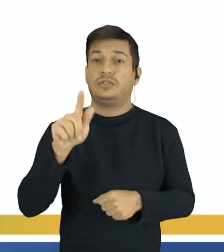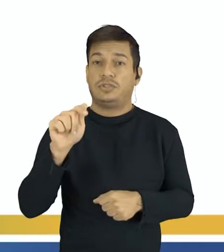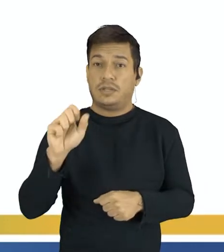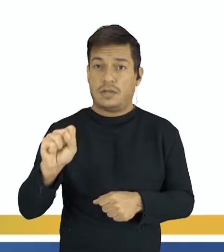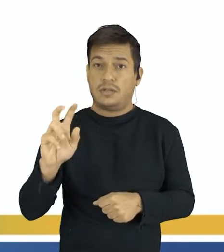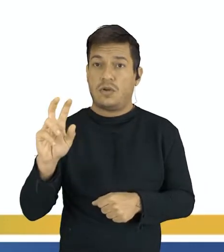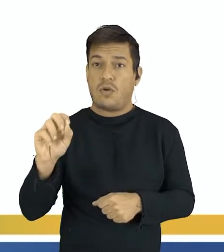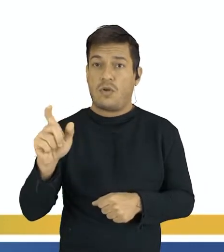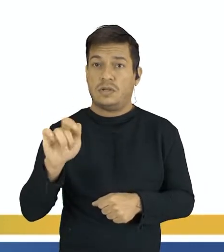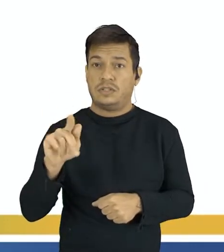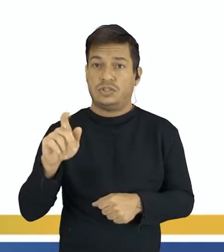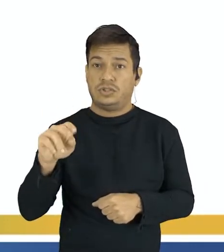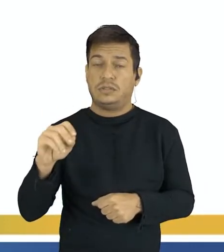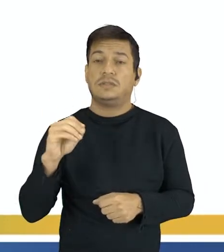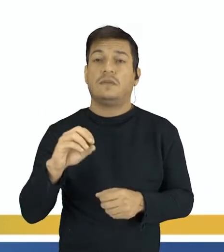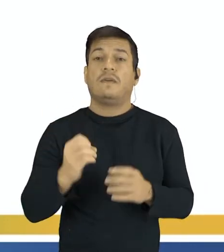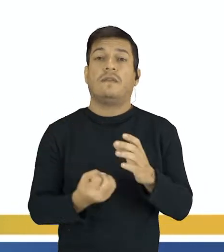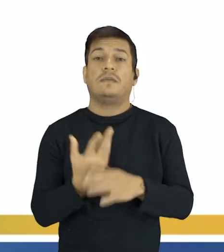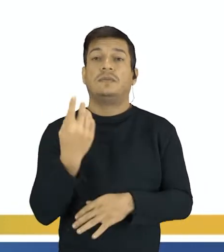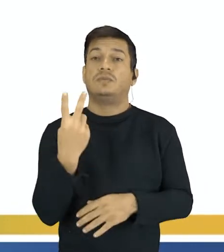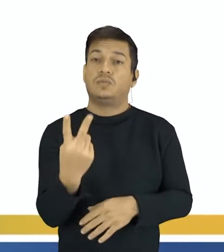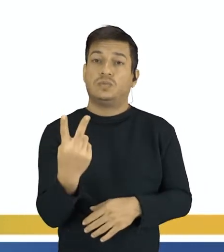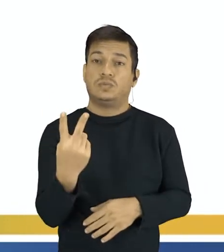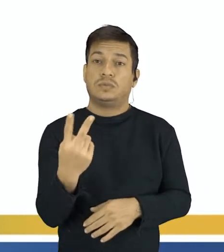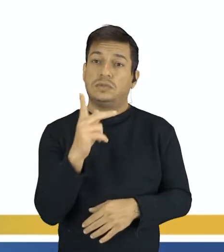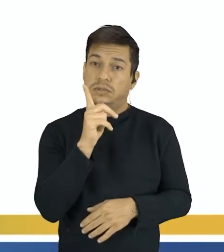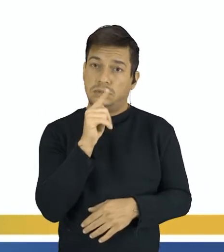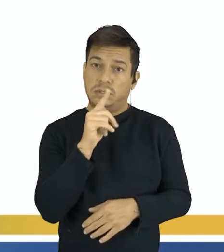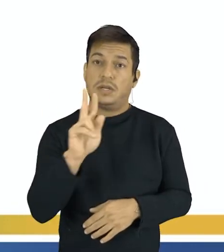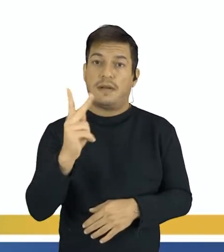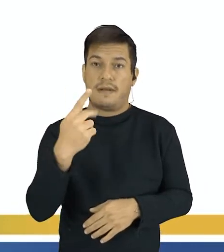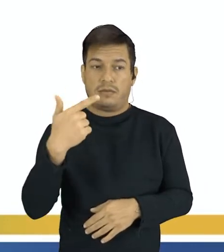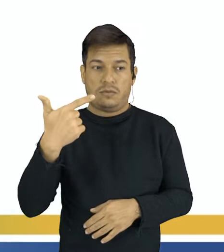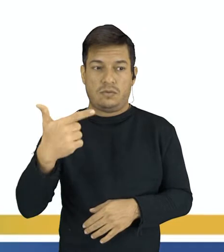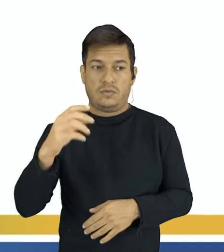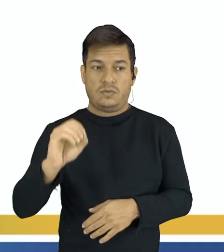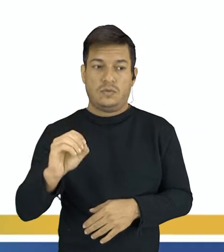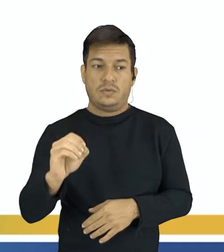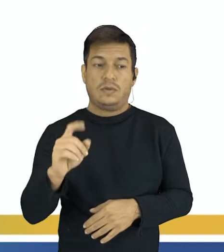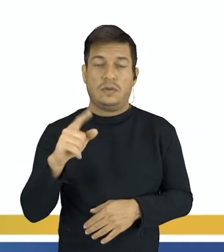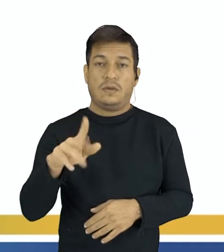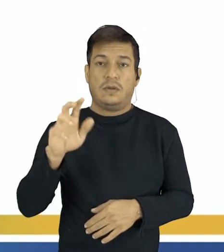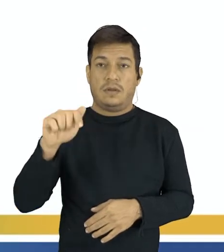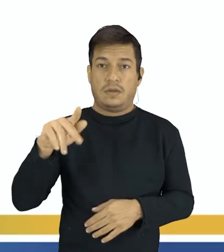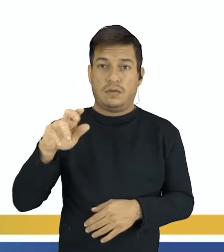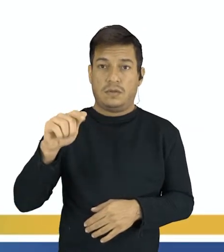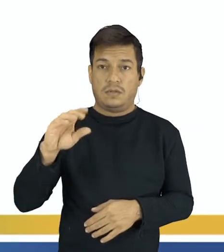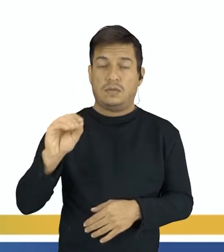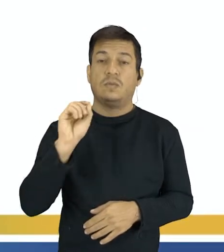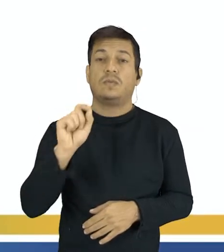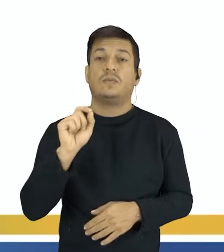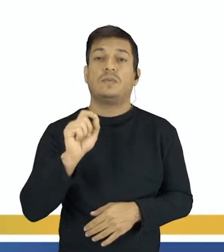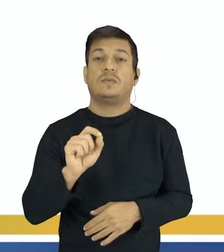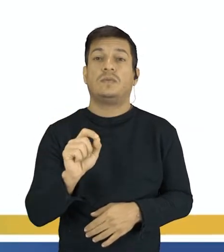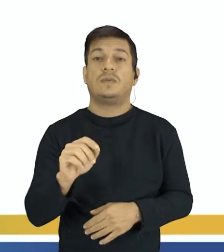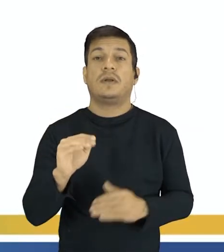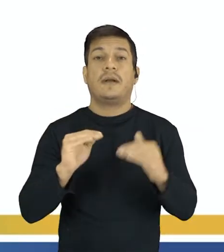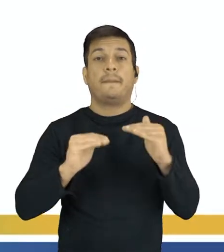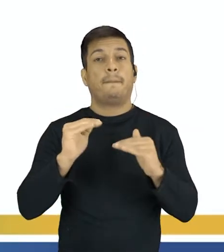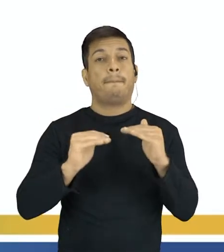formando duas moléculas de água, de H2O. Então, essa equação é o que nós chamamos de equação